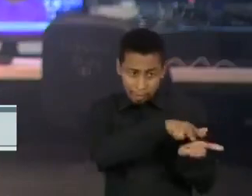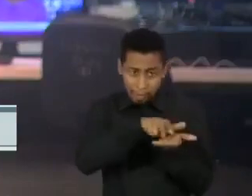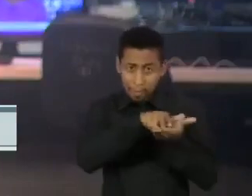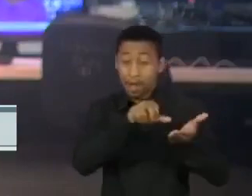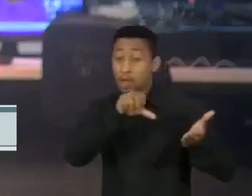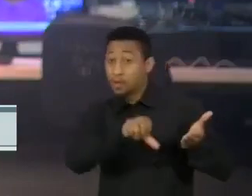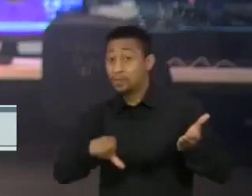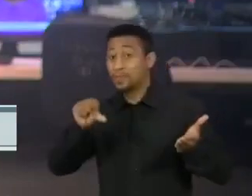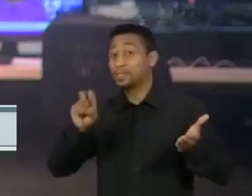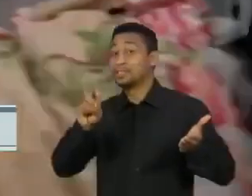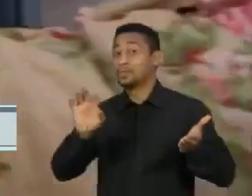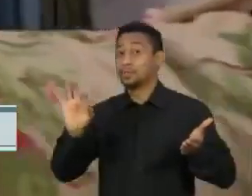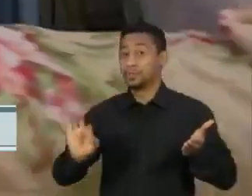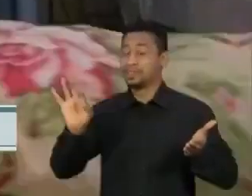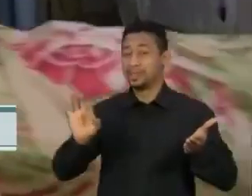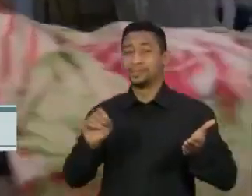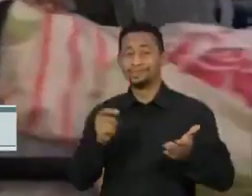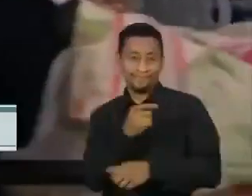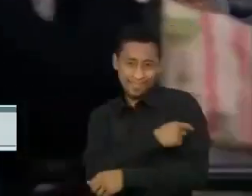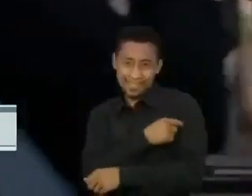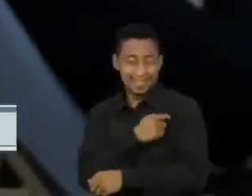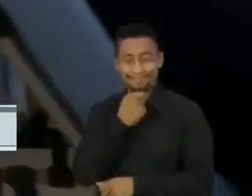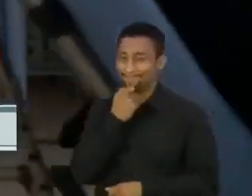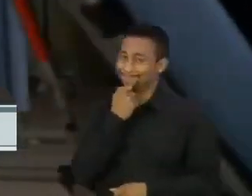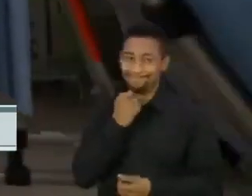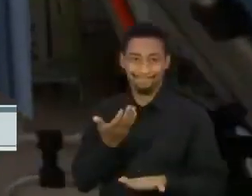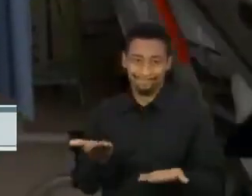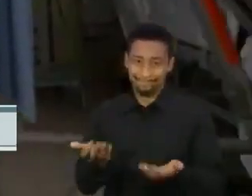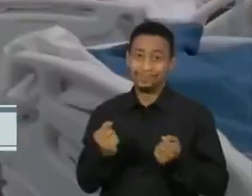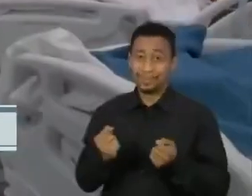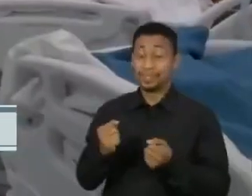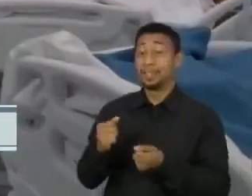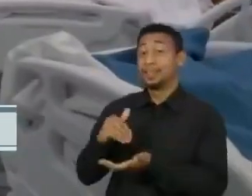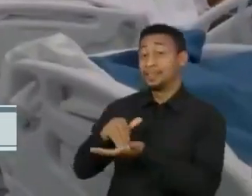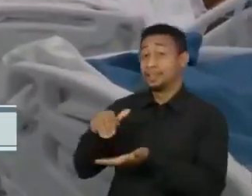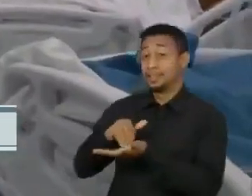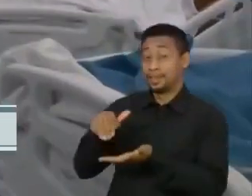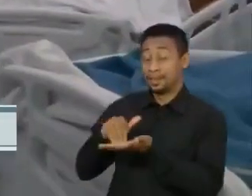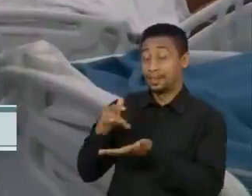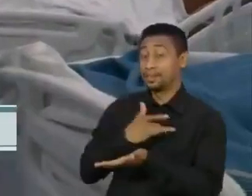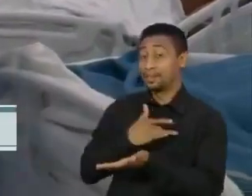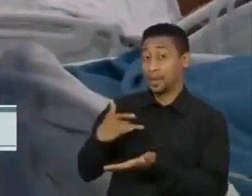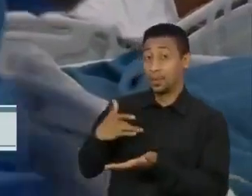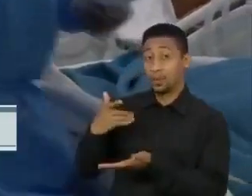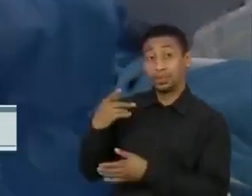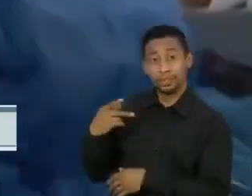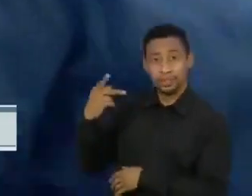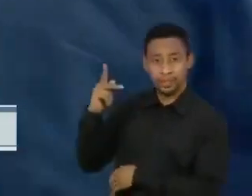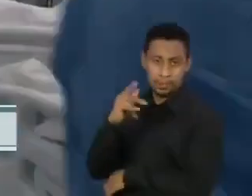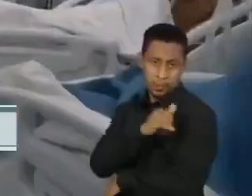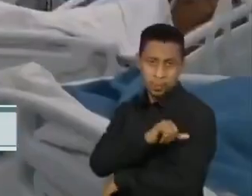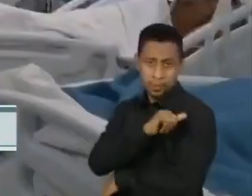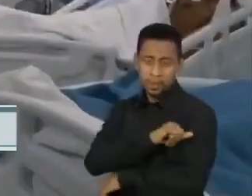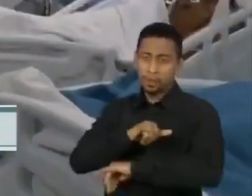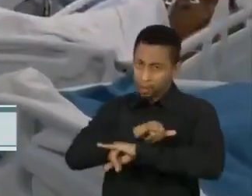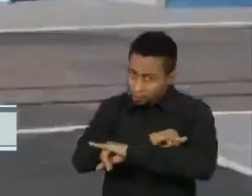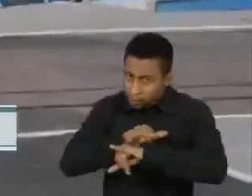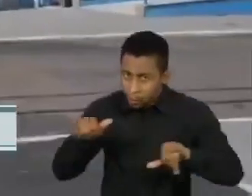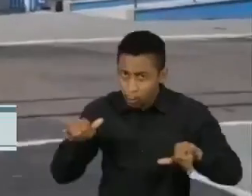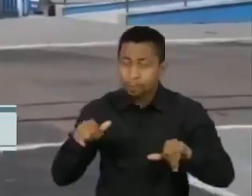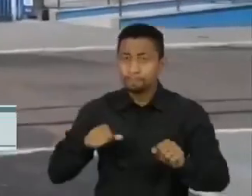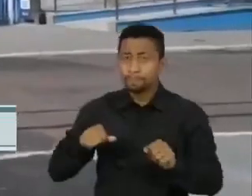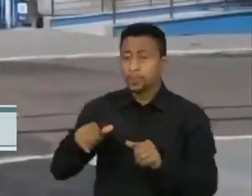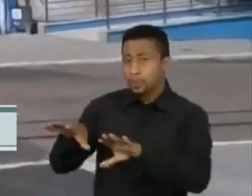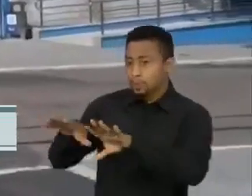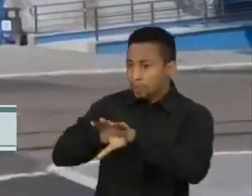não tomaram a vacina. Dados da Secretaria de Saúde do Rio de Janeiro indicam que nesses 95% de casos de